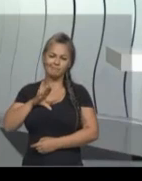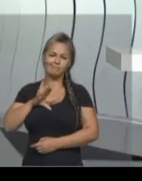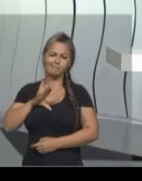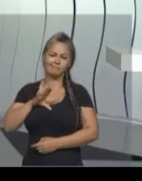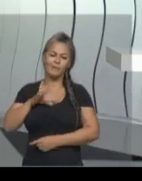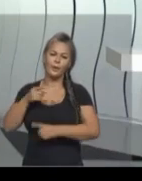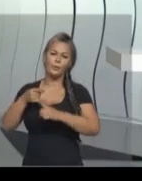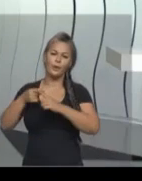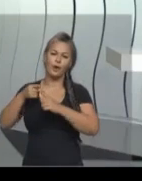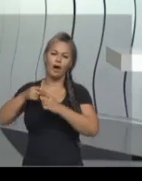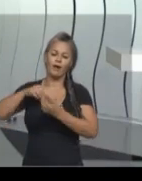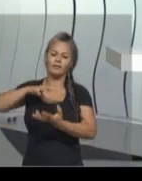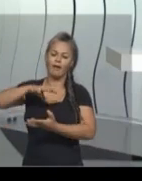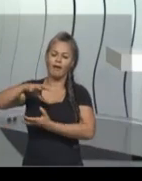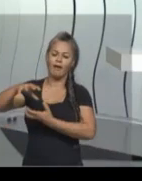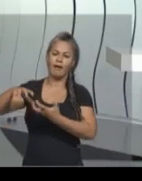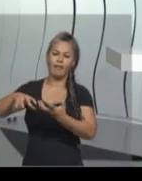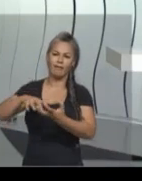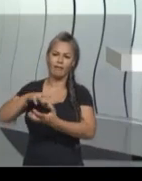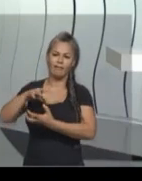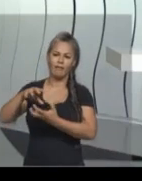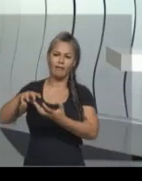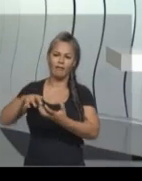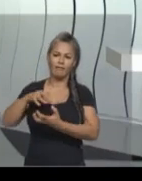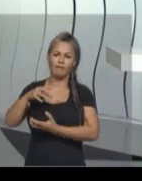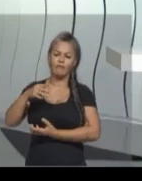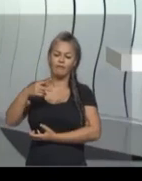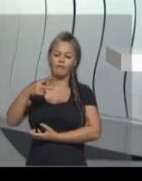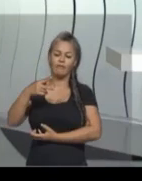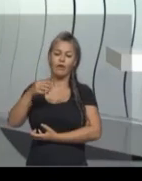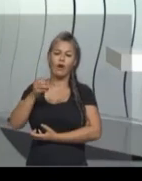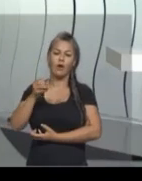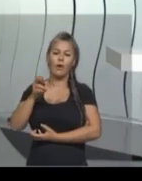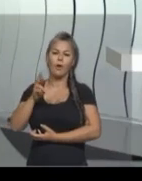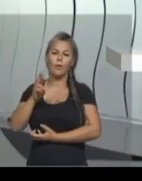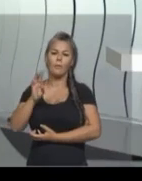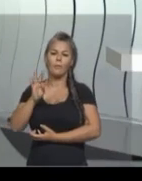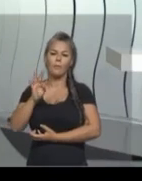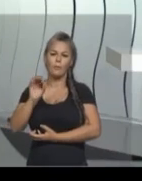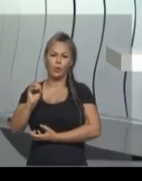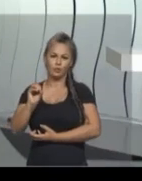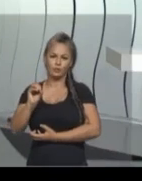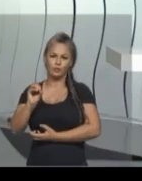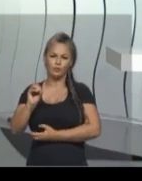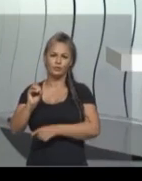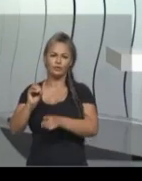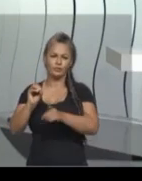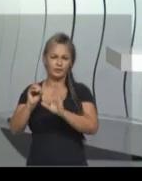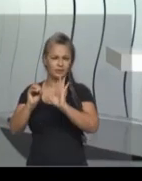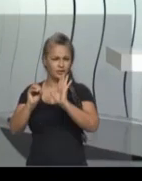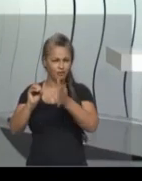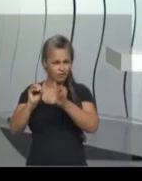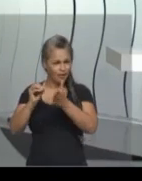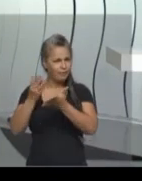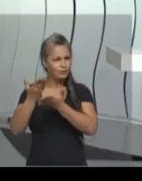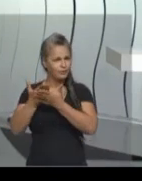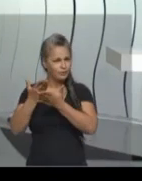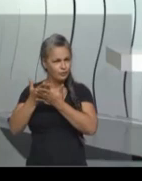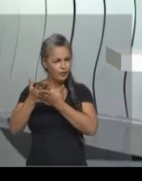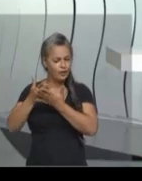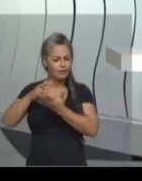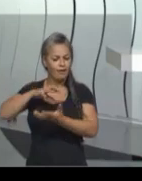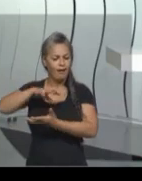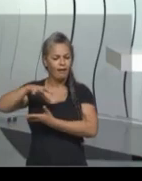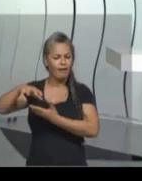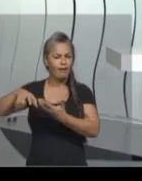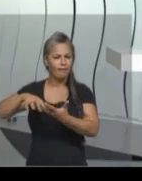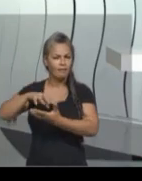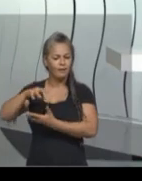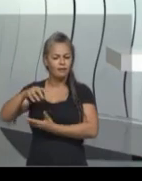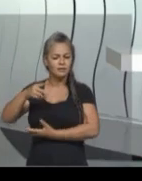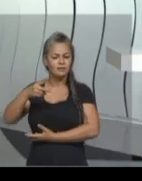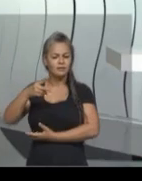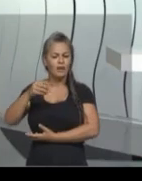Você estudou no ano passado a Revolução Liberal do Porto. Você se lembra